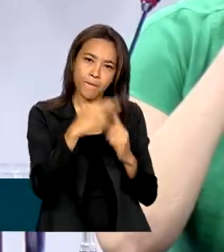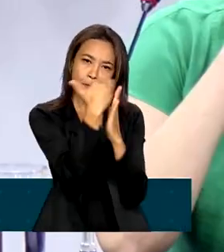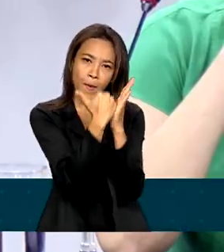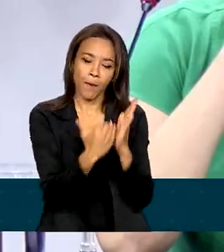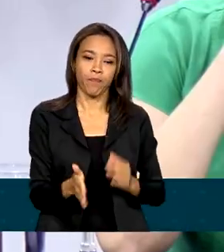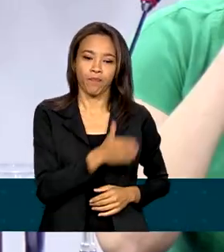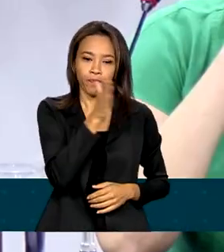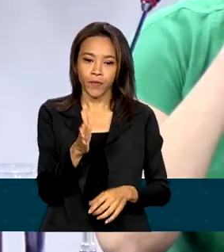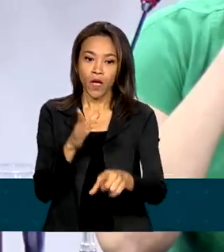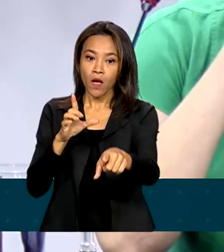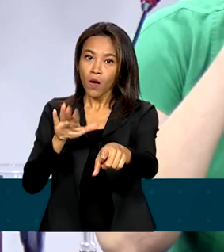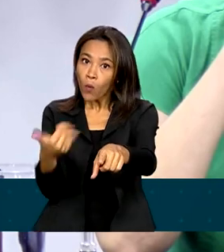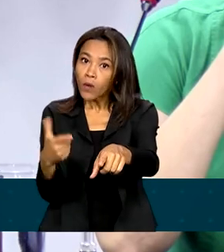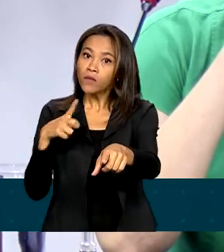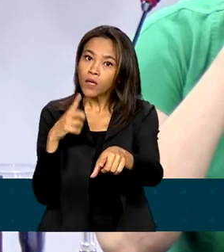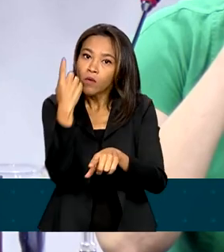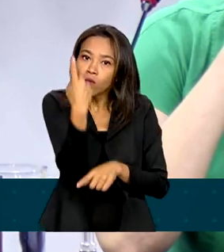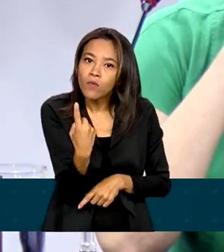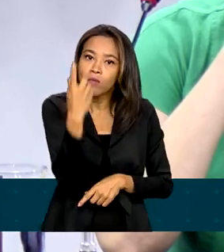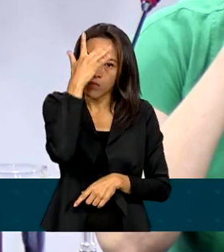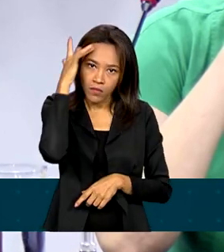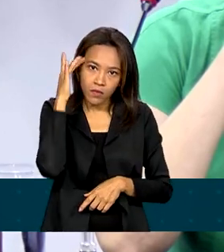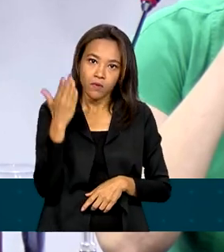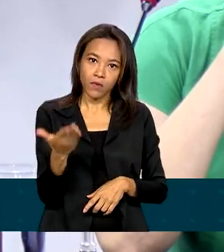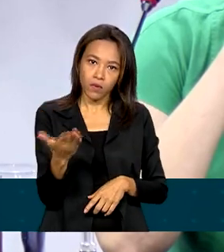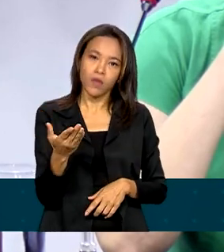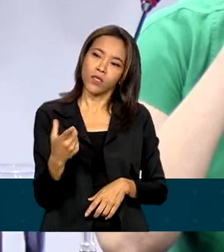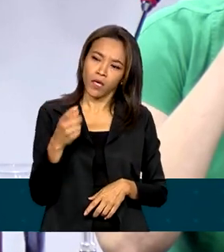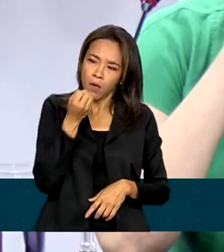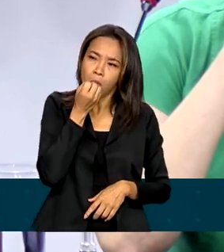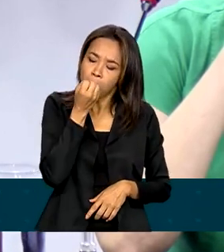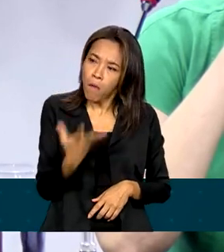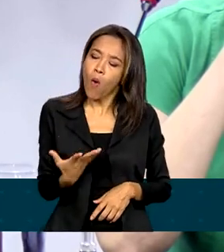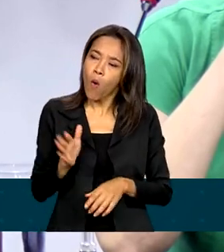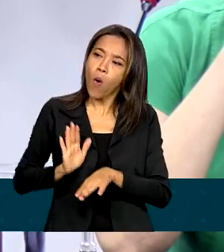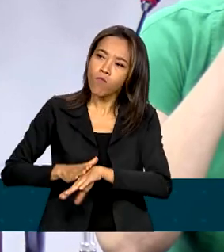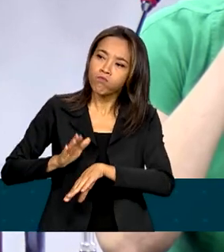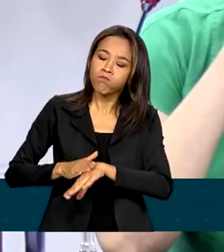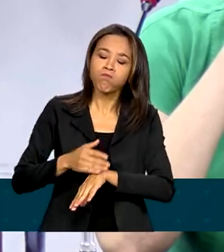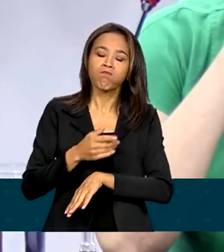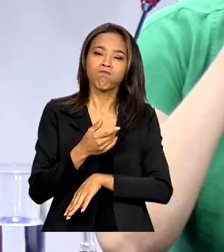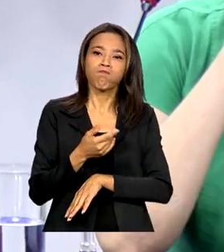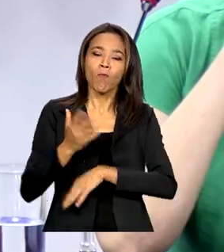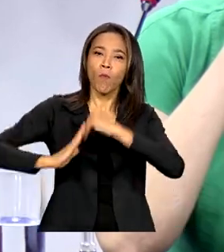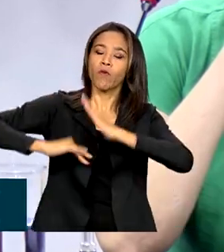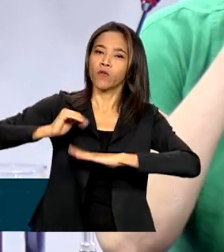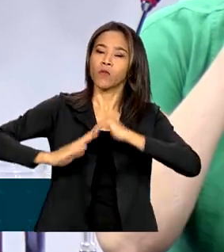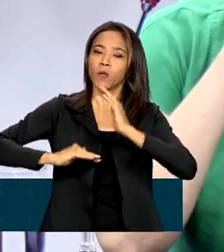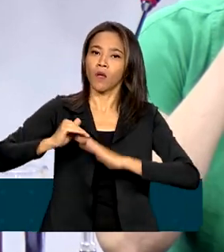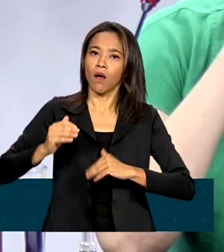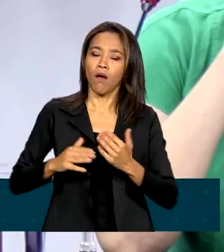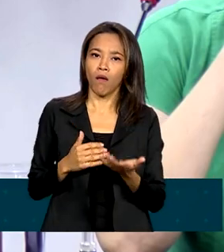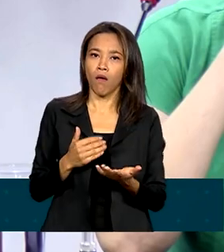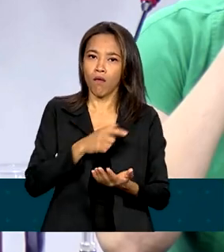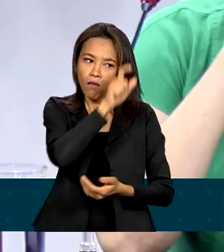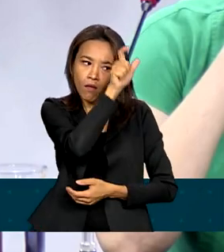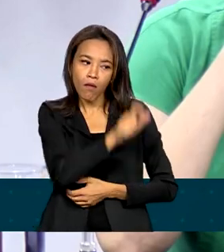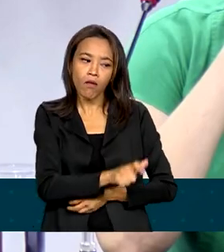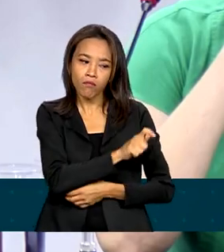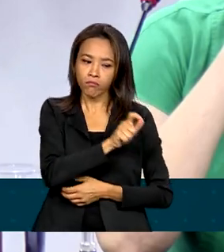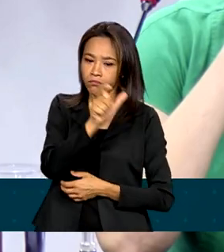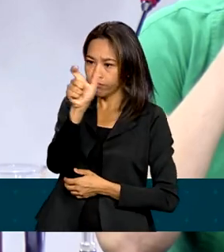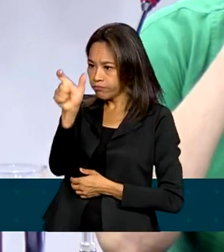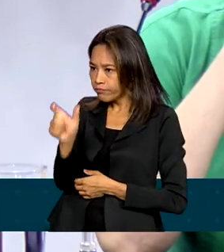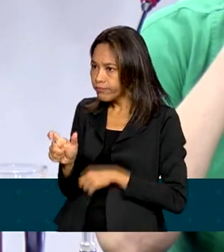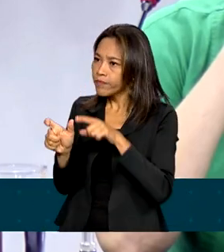uma pessoa, a gente quer uma boa justificativa, um profissional credenciado,